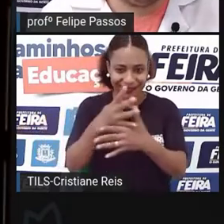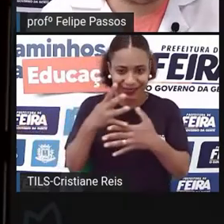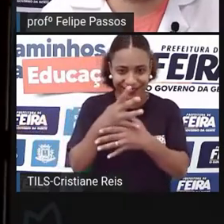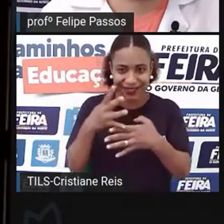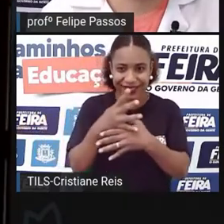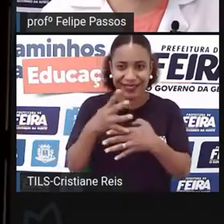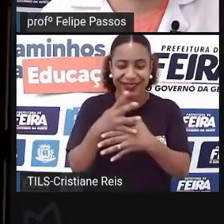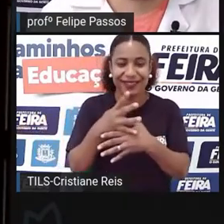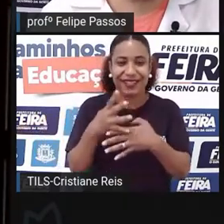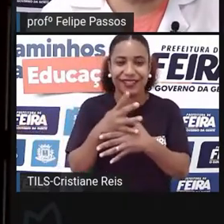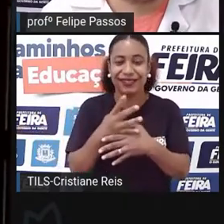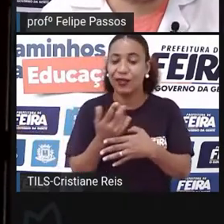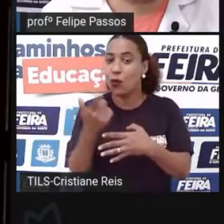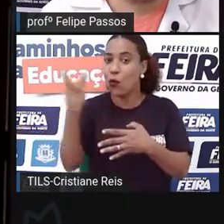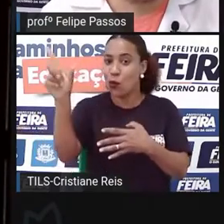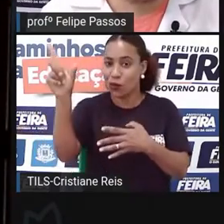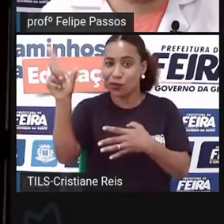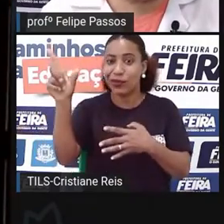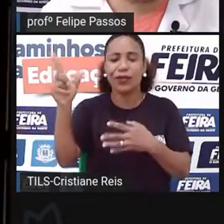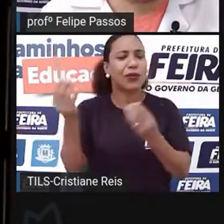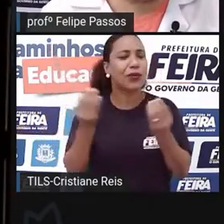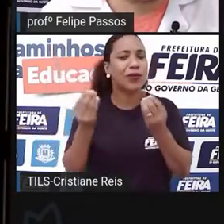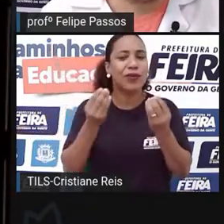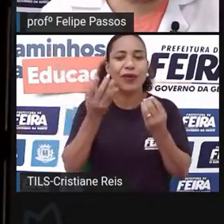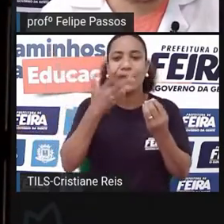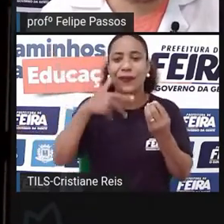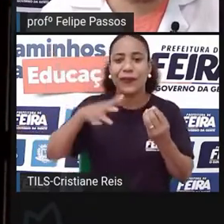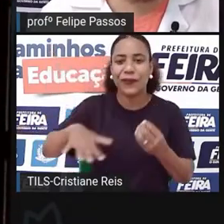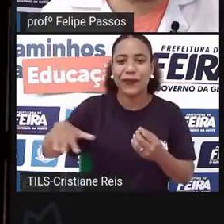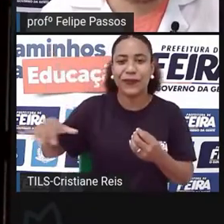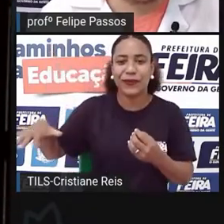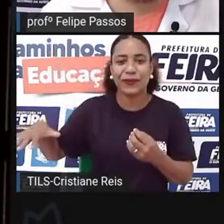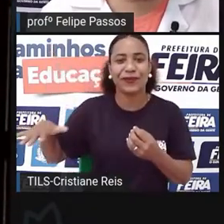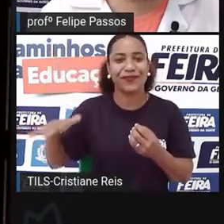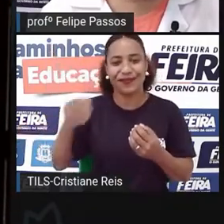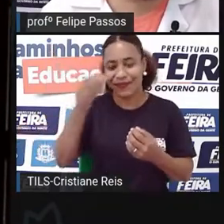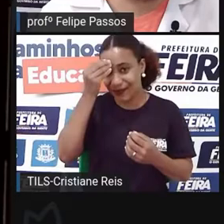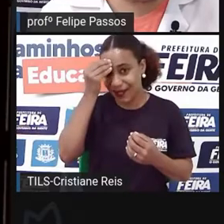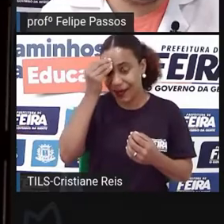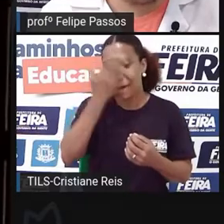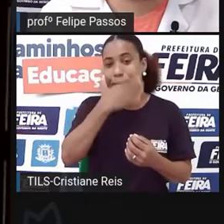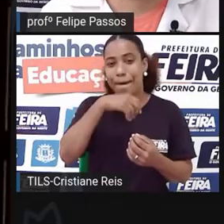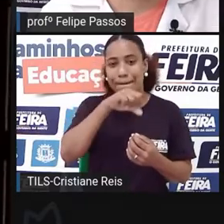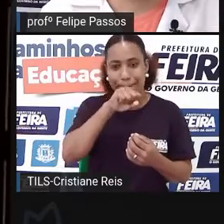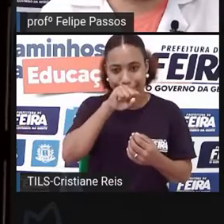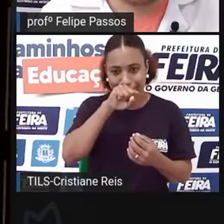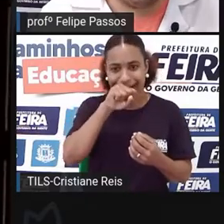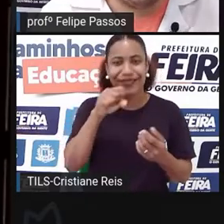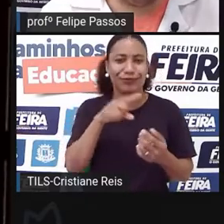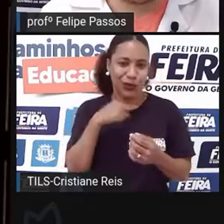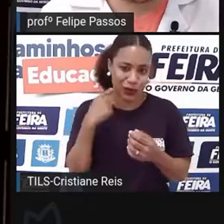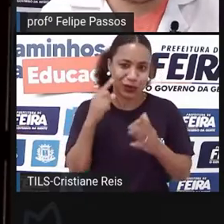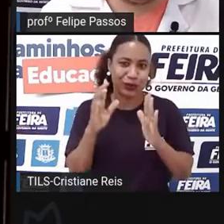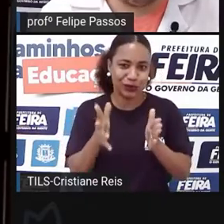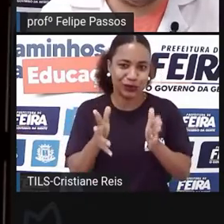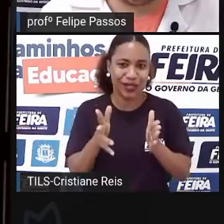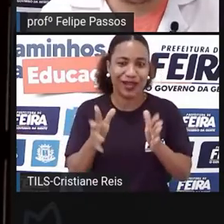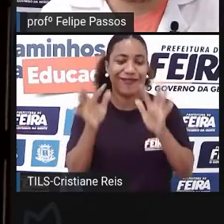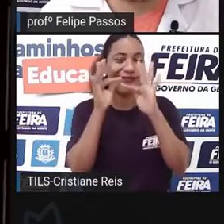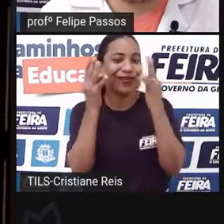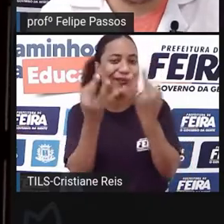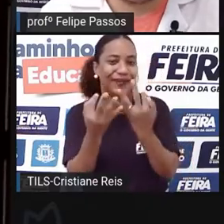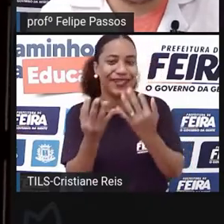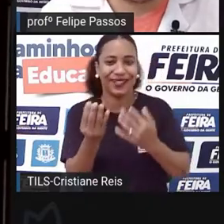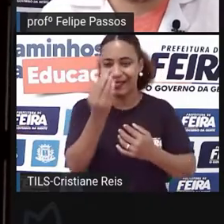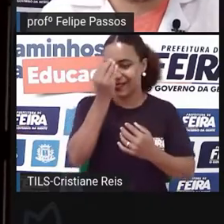moro, que eu sou de outra cidade e a lembrança do meu pai, por exemplo, que já partiu, a lembrança da minha família. Então, a fotografia é muito